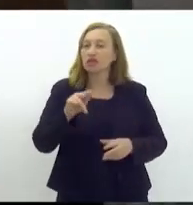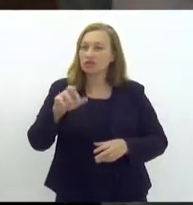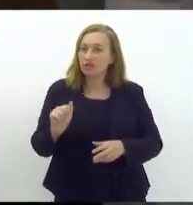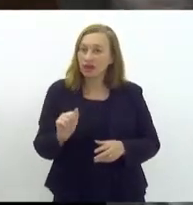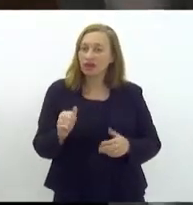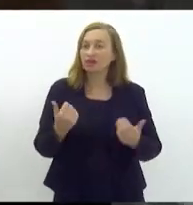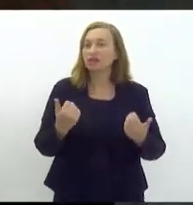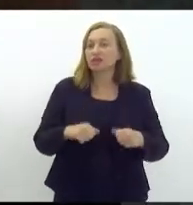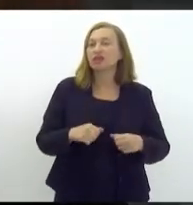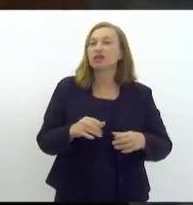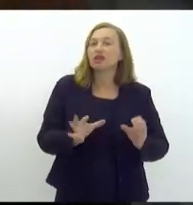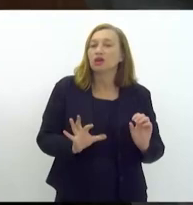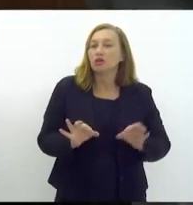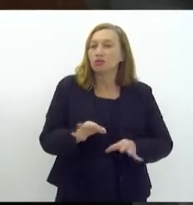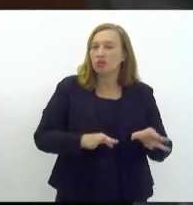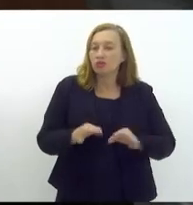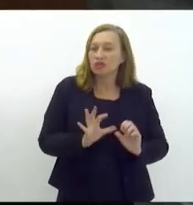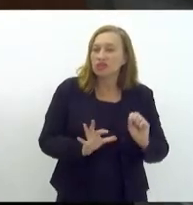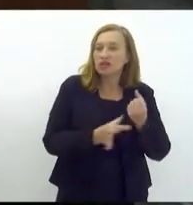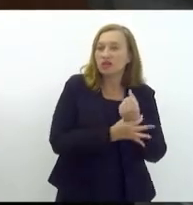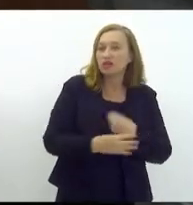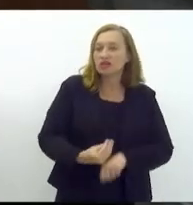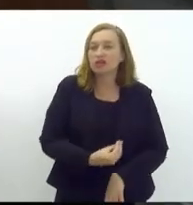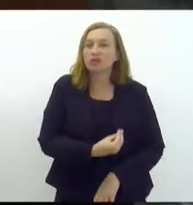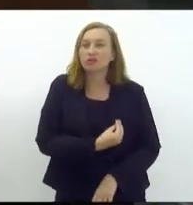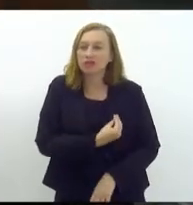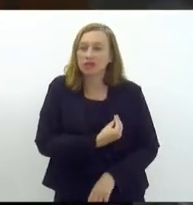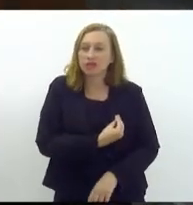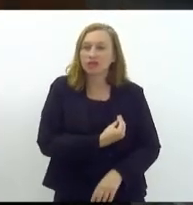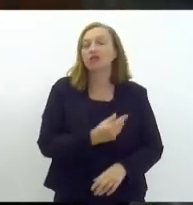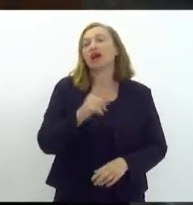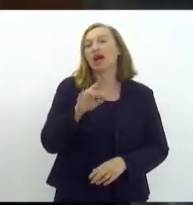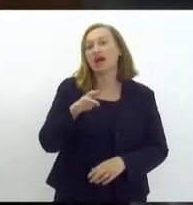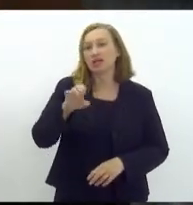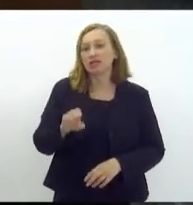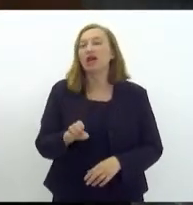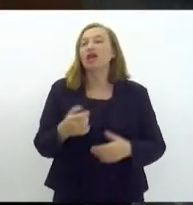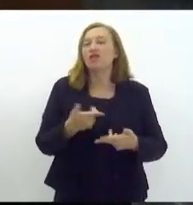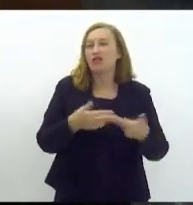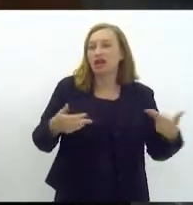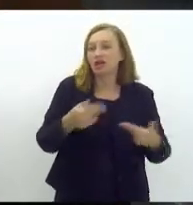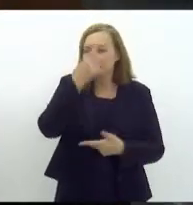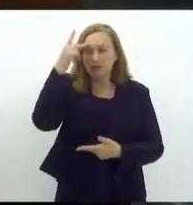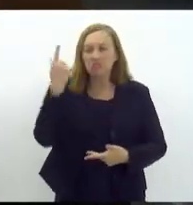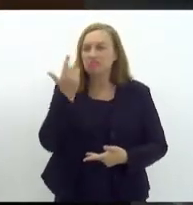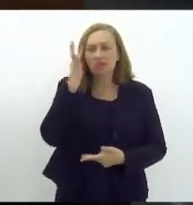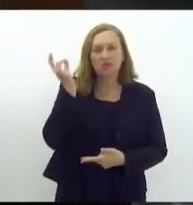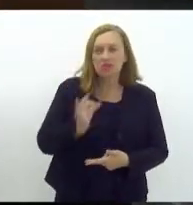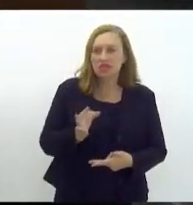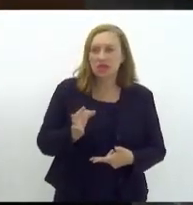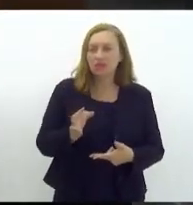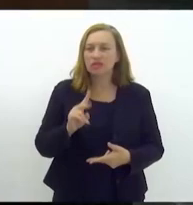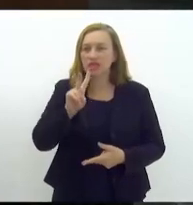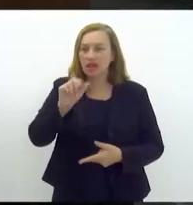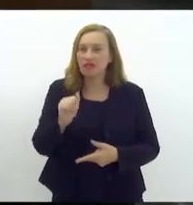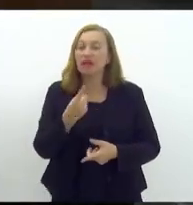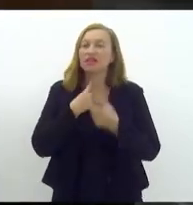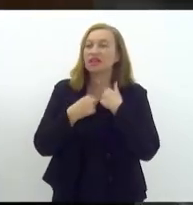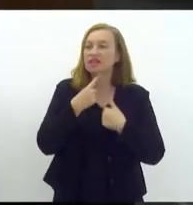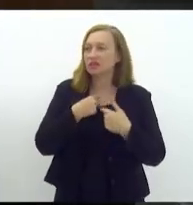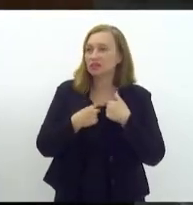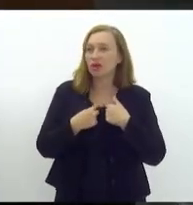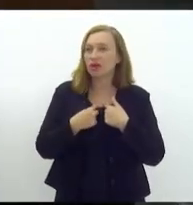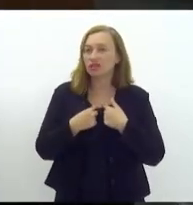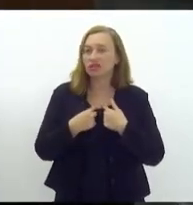ociosas do programa Segurança Presente por meio de regime adicional de serviço RAIS. Muitas pessoas não sabem que as vagas ociosas acabam não sendo